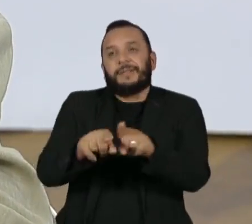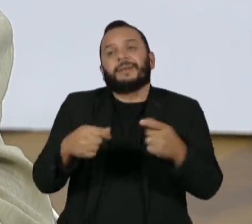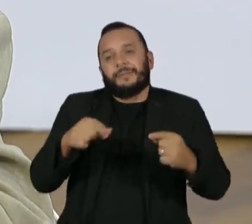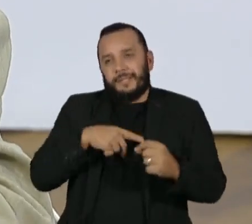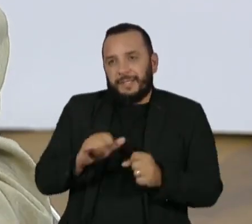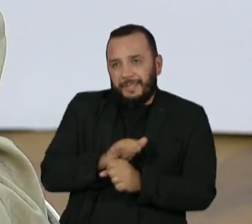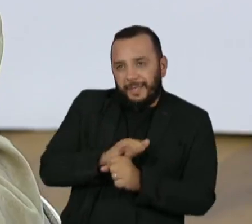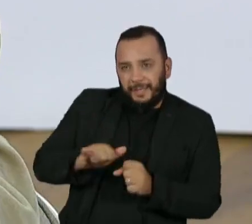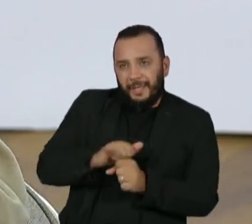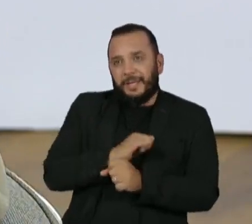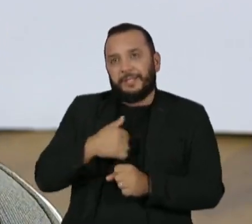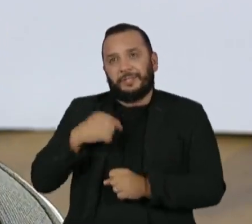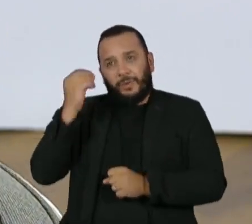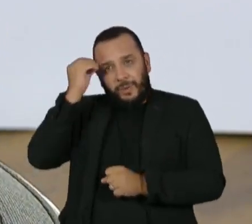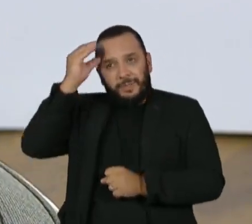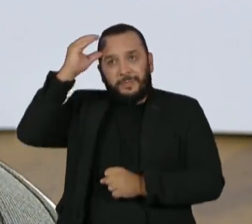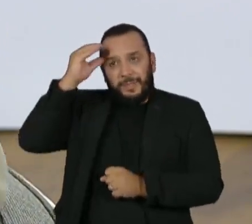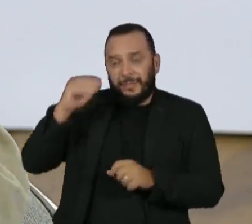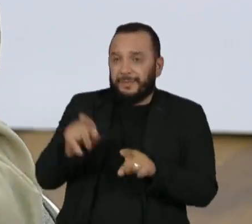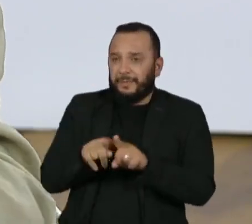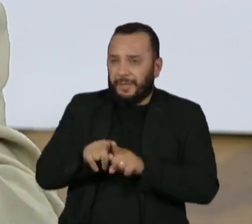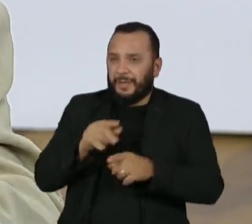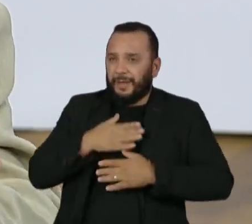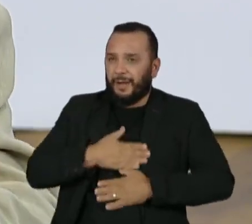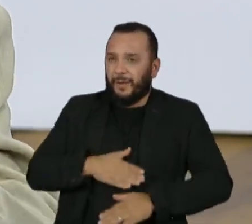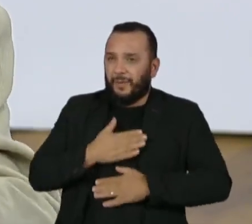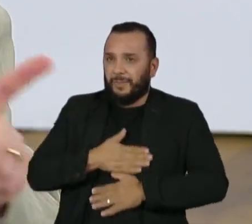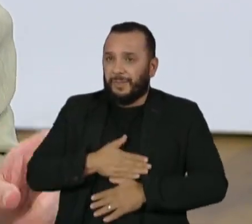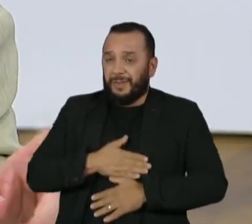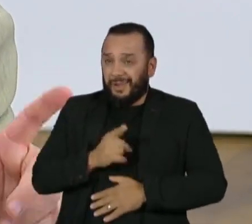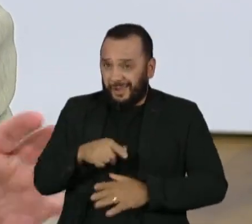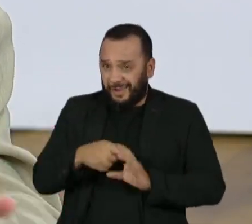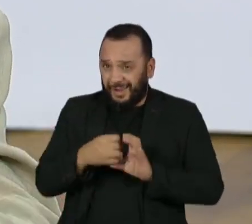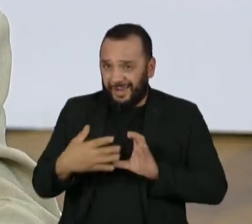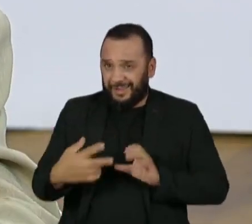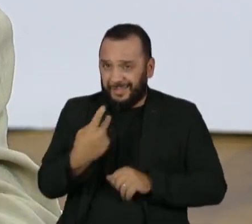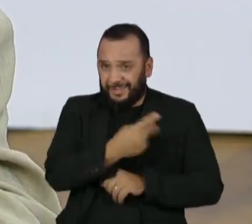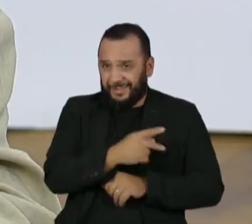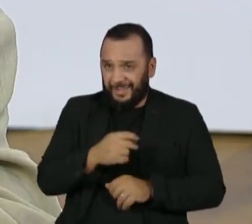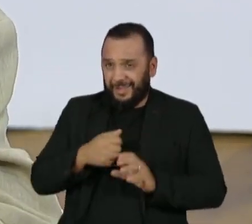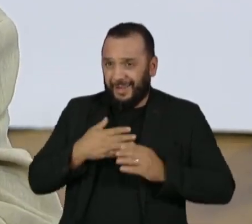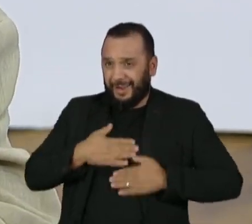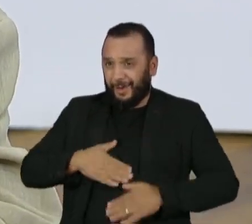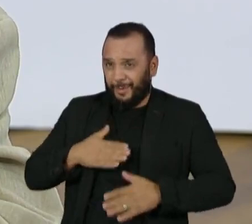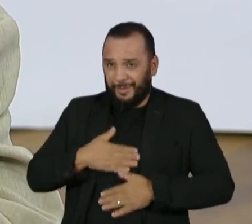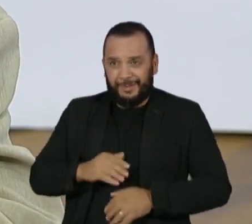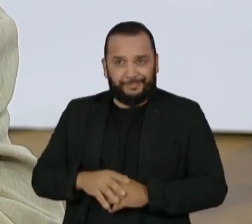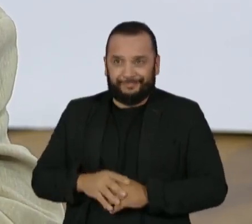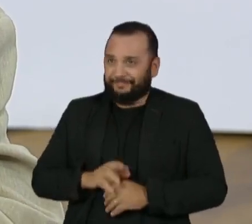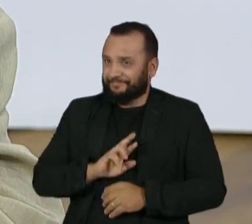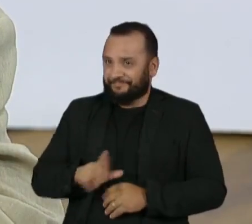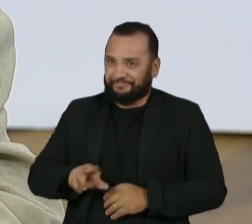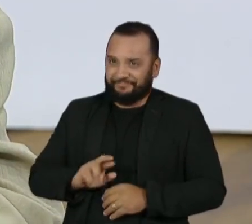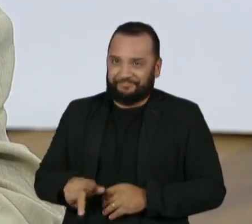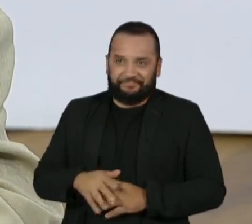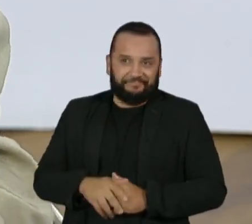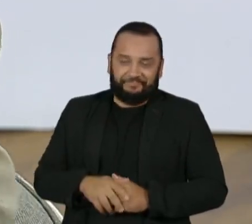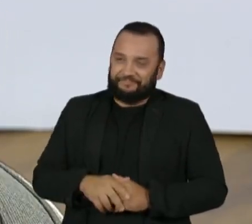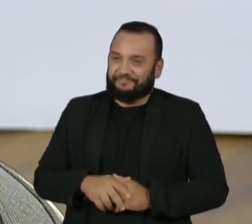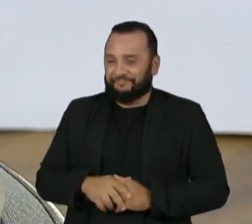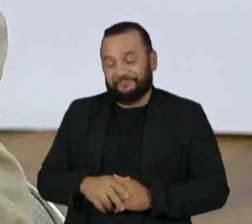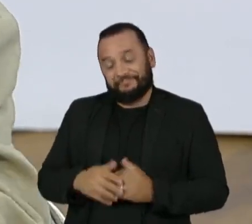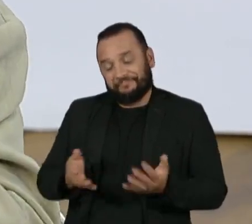calma, não são características que possam ser atribuídas ao candidato até agora, para